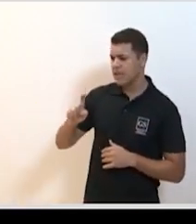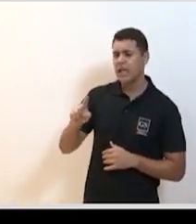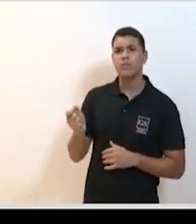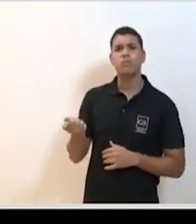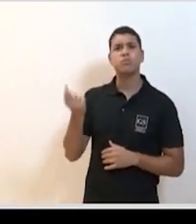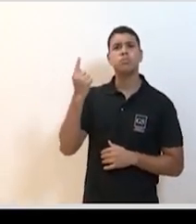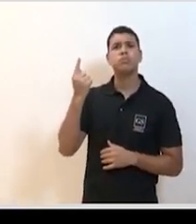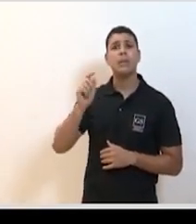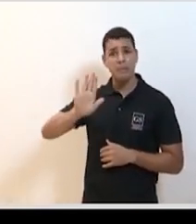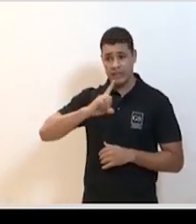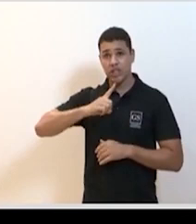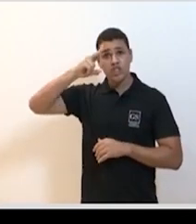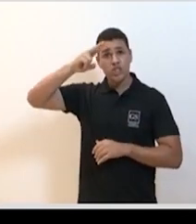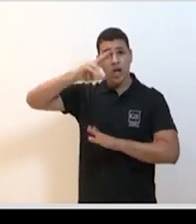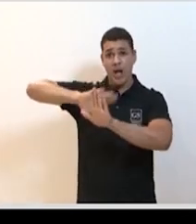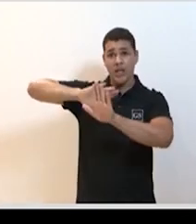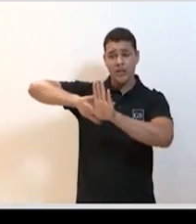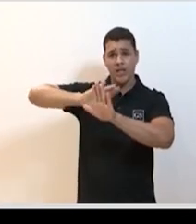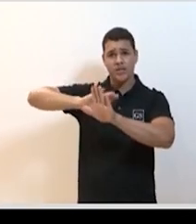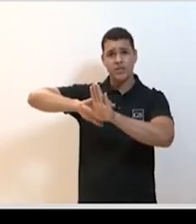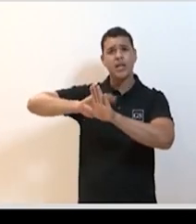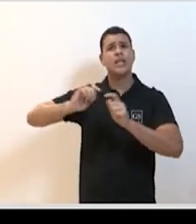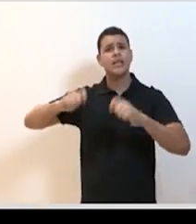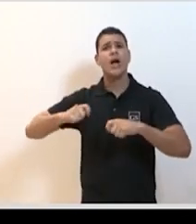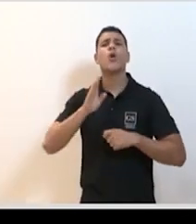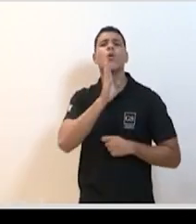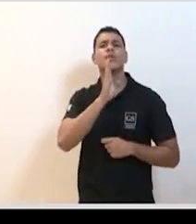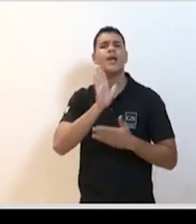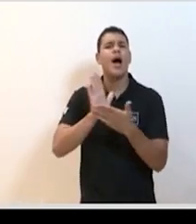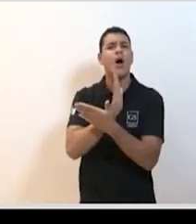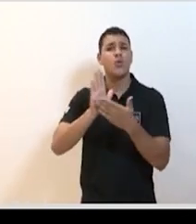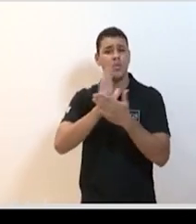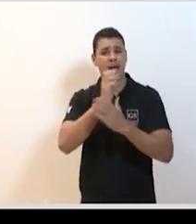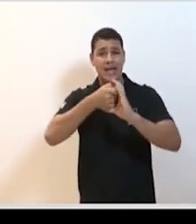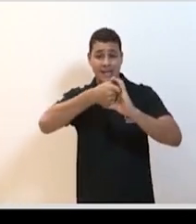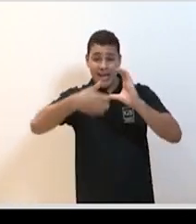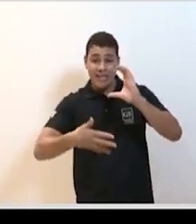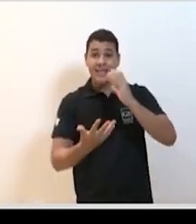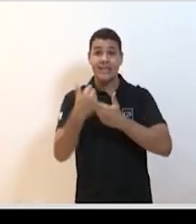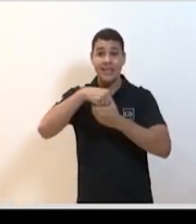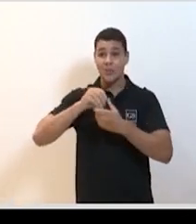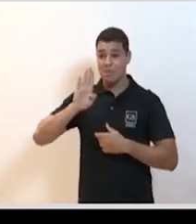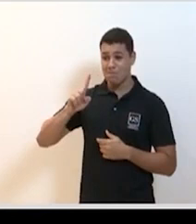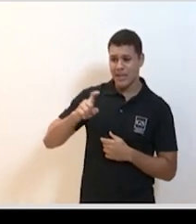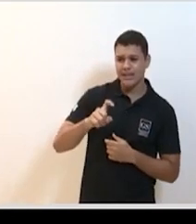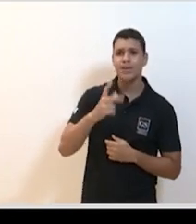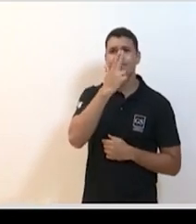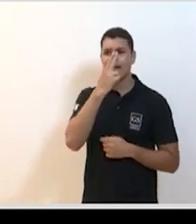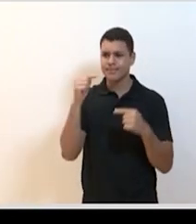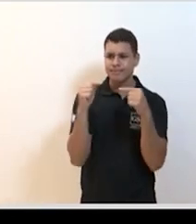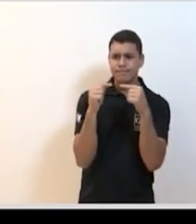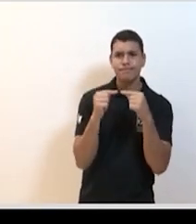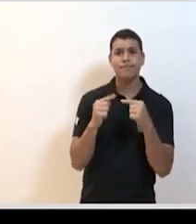bem, mas tem uma história por detrás. É possível reconhecer alguns aspectos nos bacilos que acabam se assemelhando. Pode passar o próximo, por